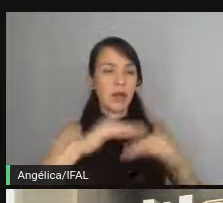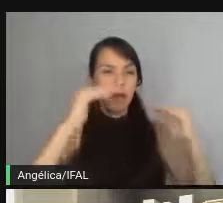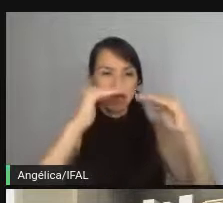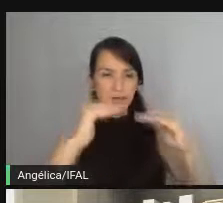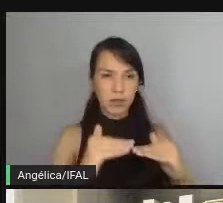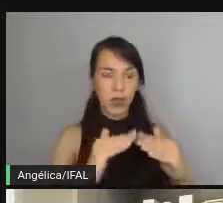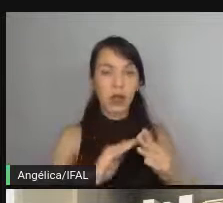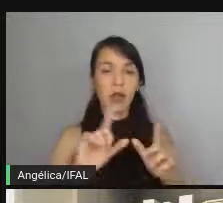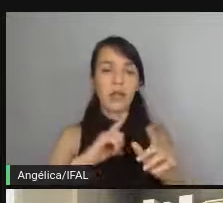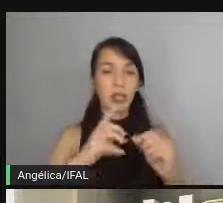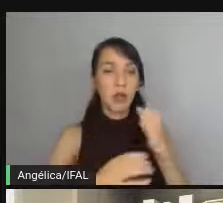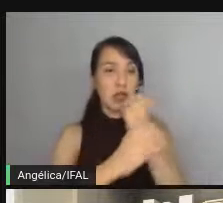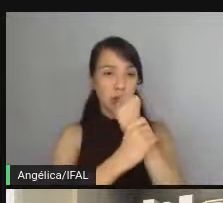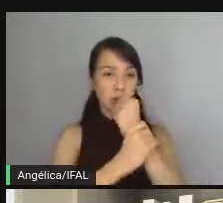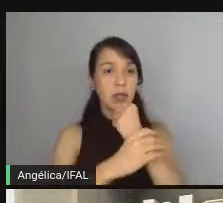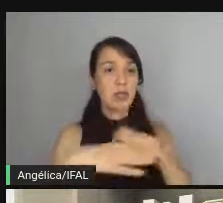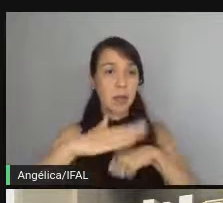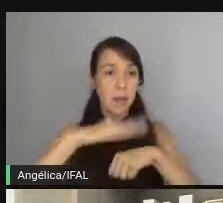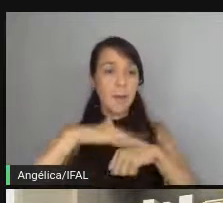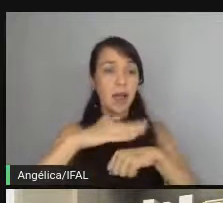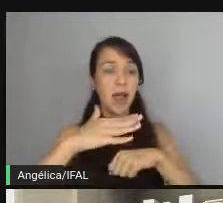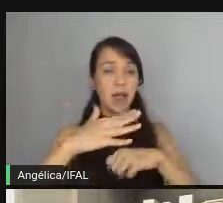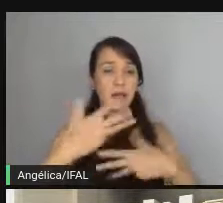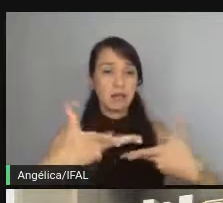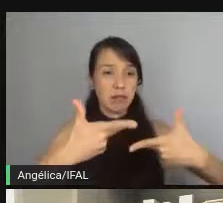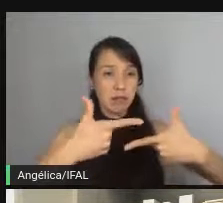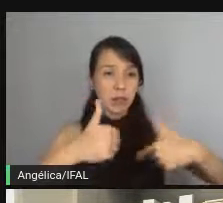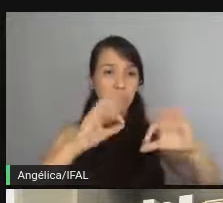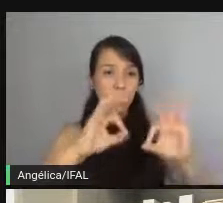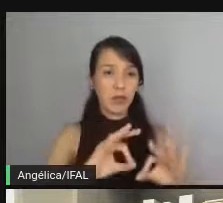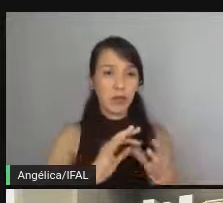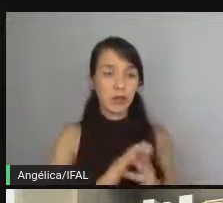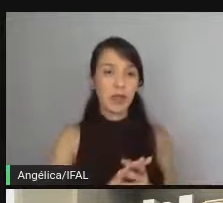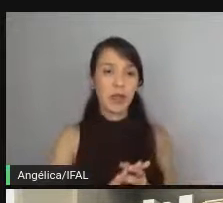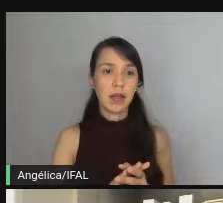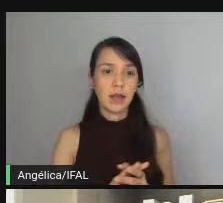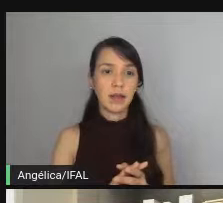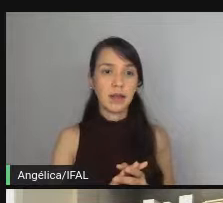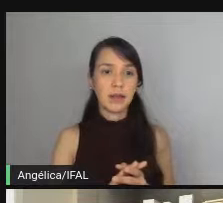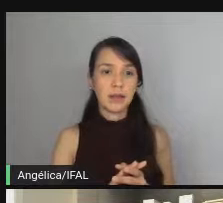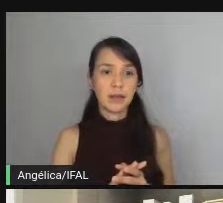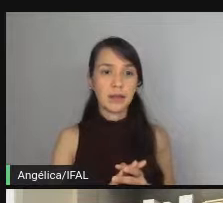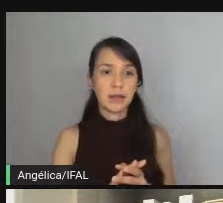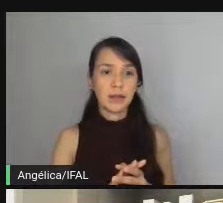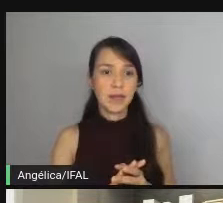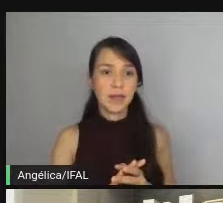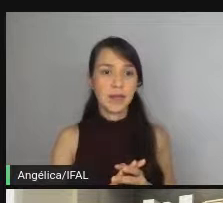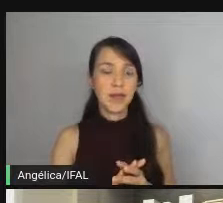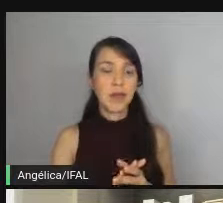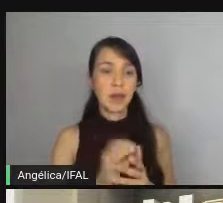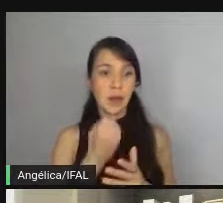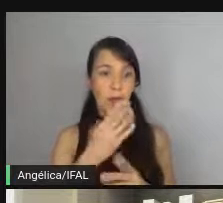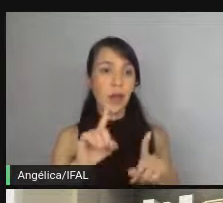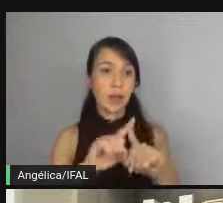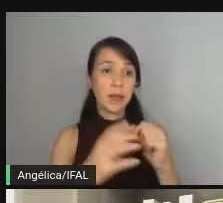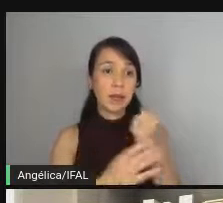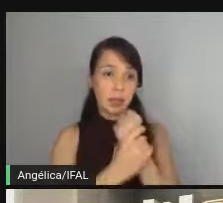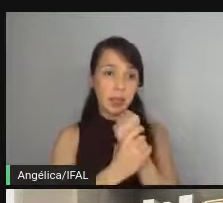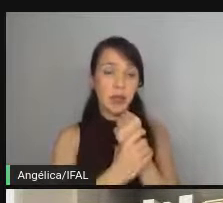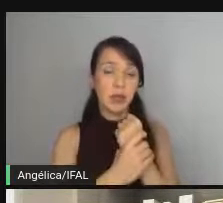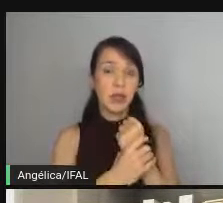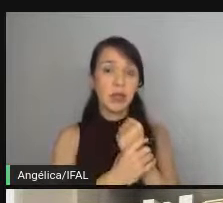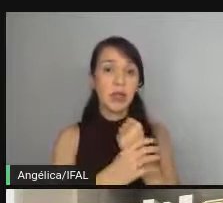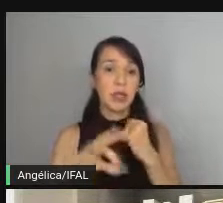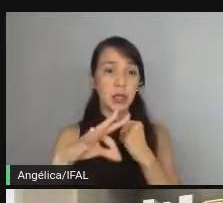ter uma cobertura mais, mais, mais, uma cobertura boa no seu código, tudo